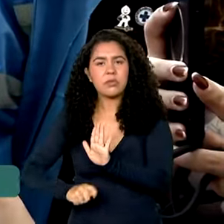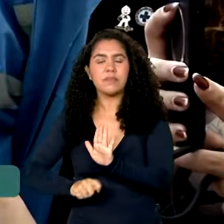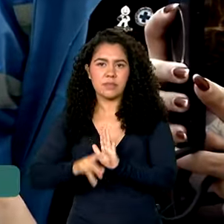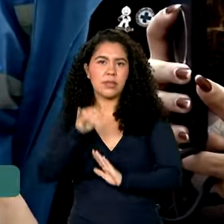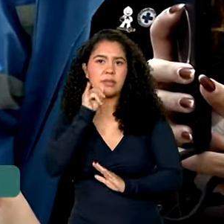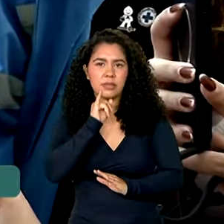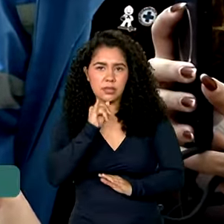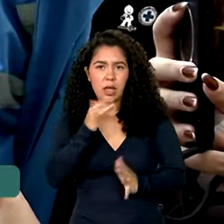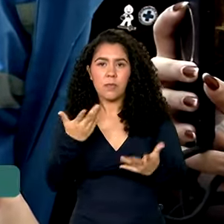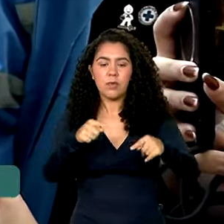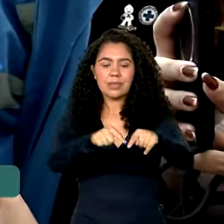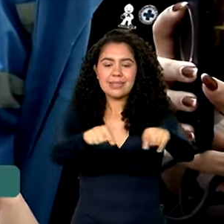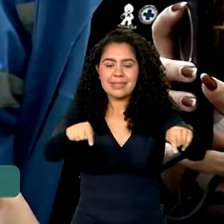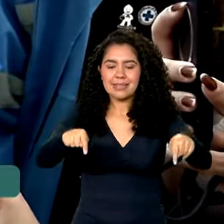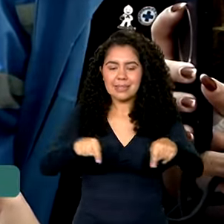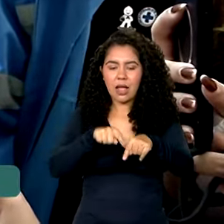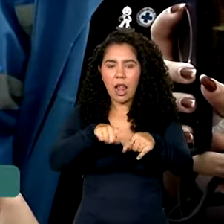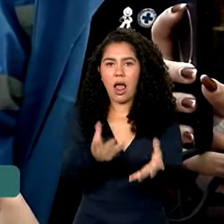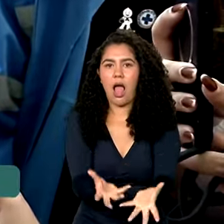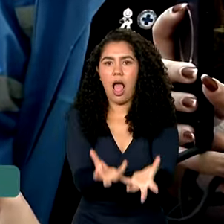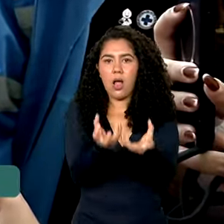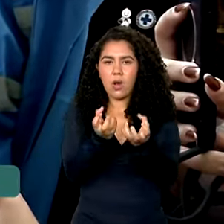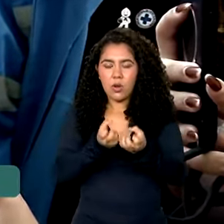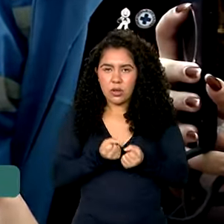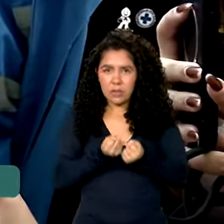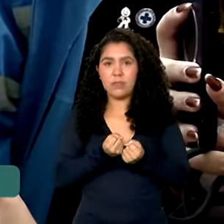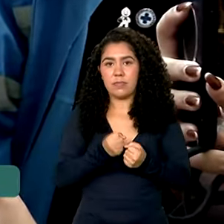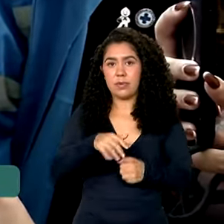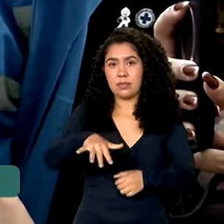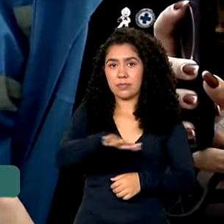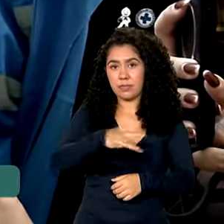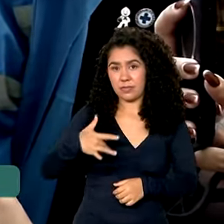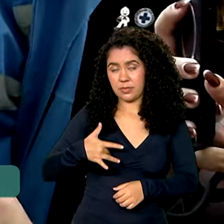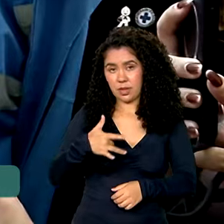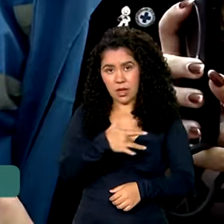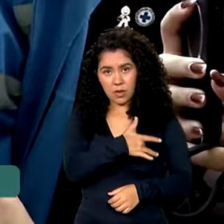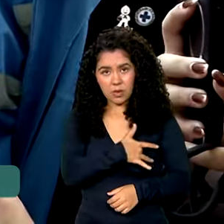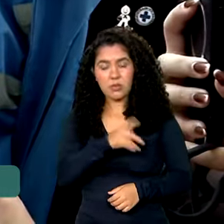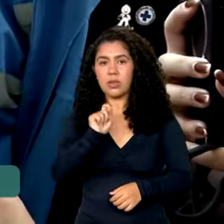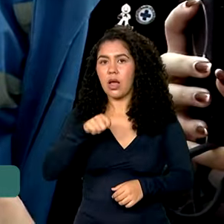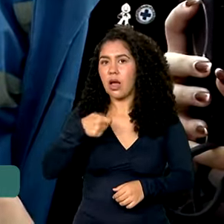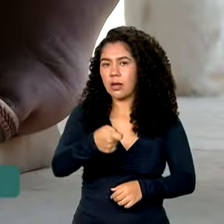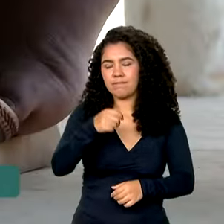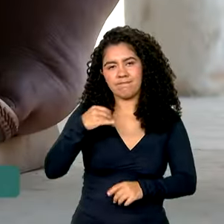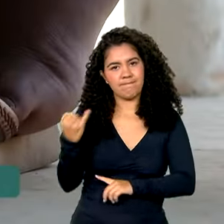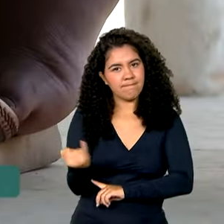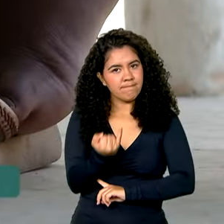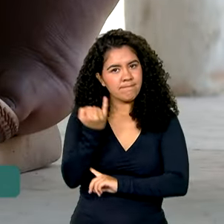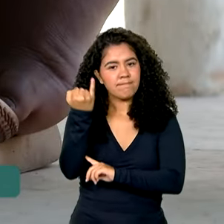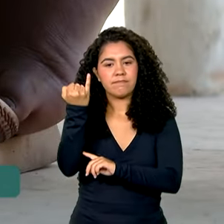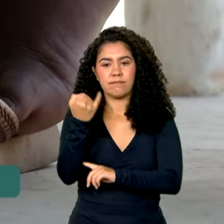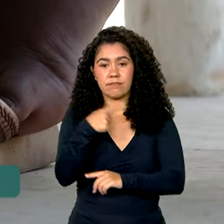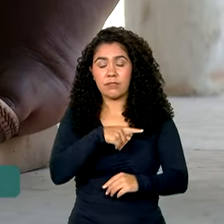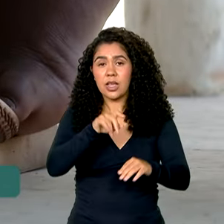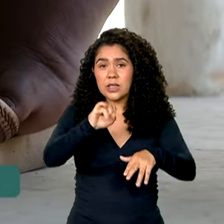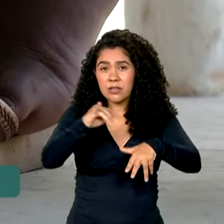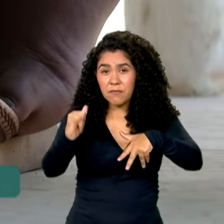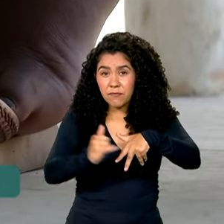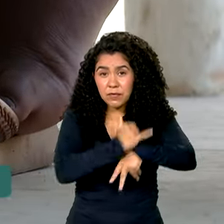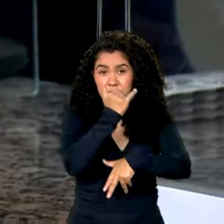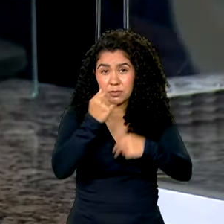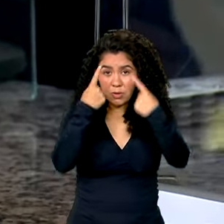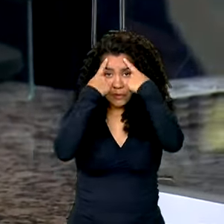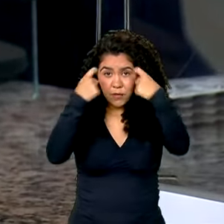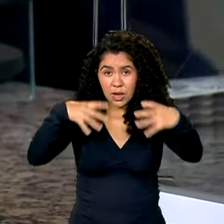das salas de acolhimento nas unidades básicas de saúde. Então, é uma priorização fundamental. Quem for vítima de violência